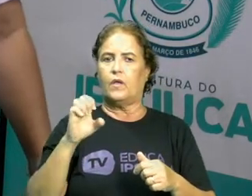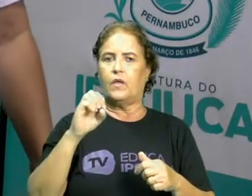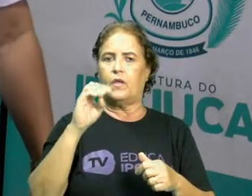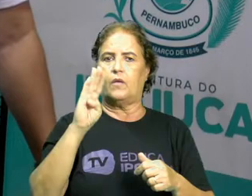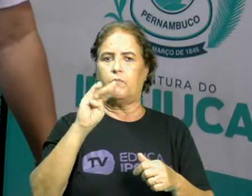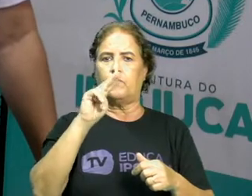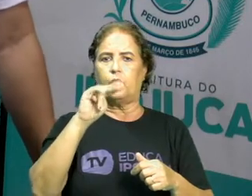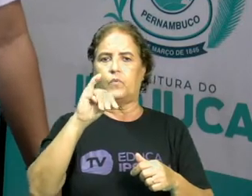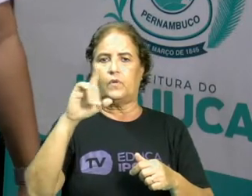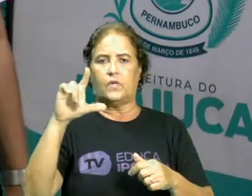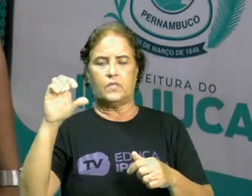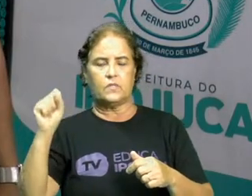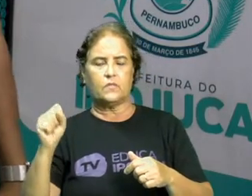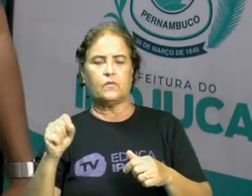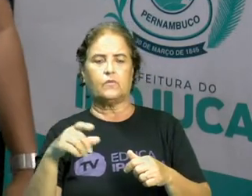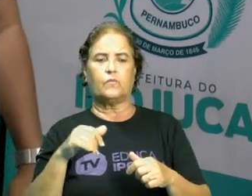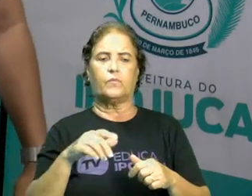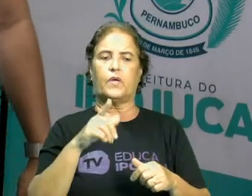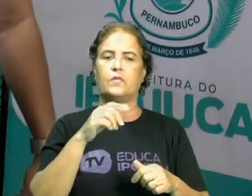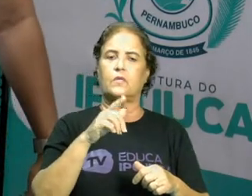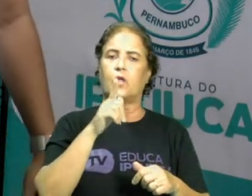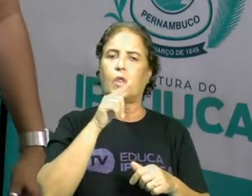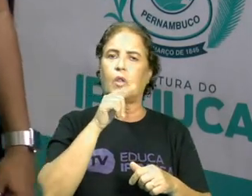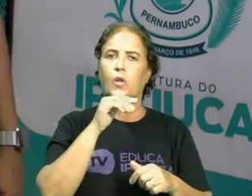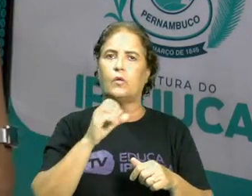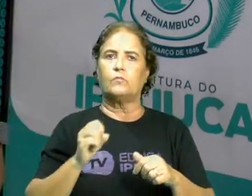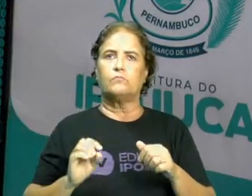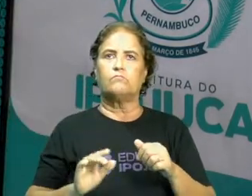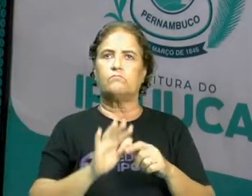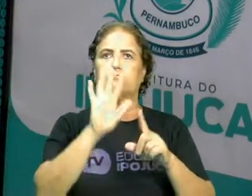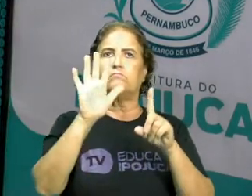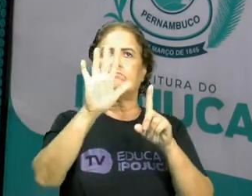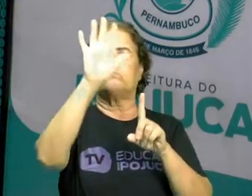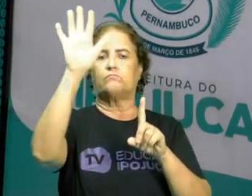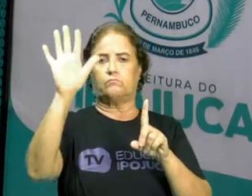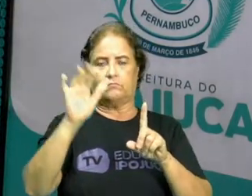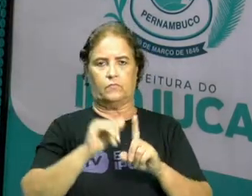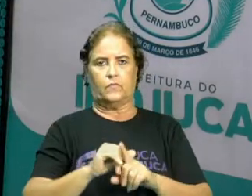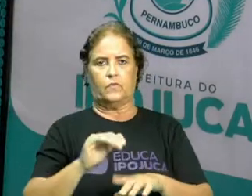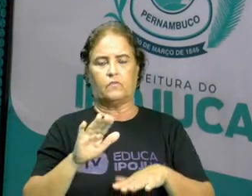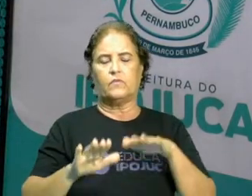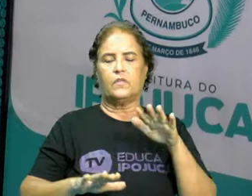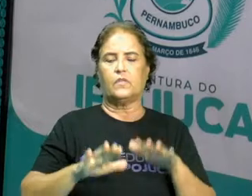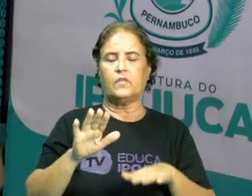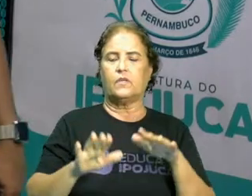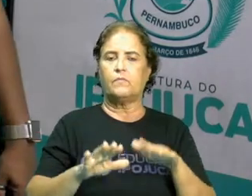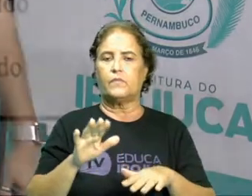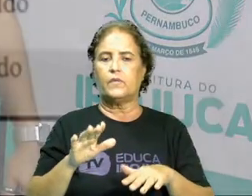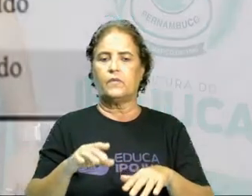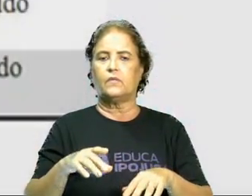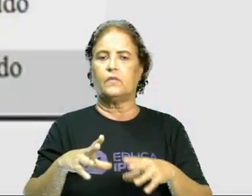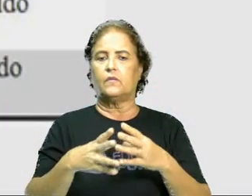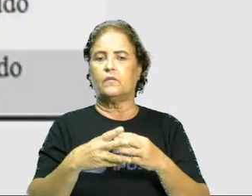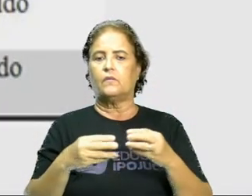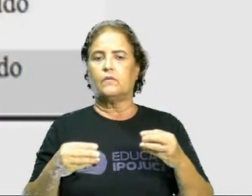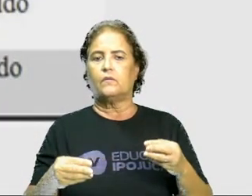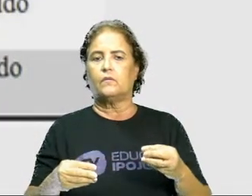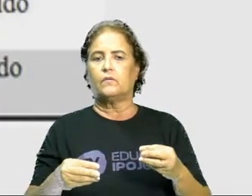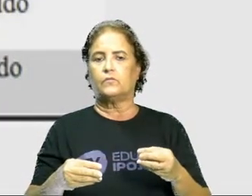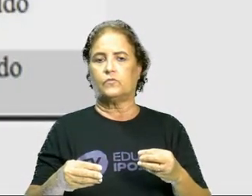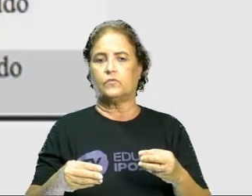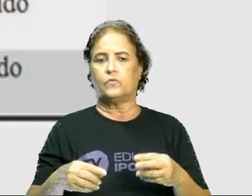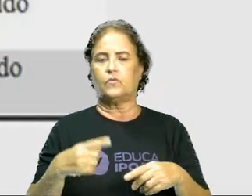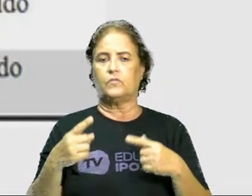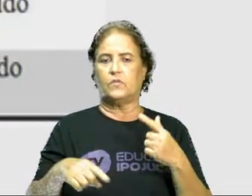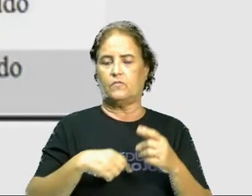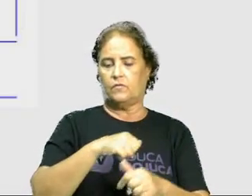líquido para o gasoso. Então, dependendo da matéria, esses pontos vão então variar. Eles